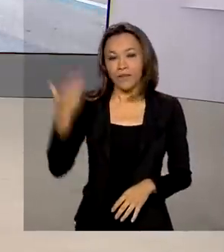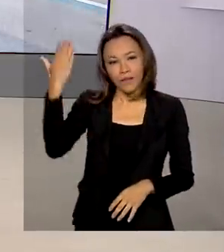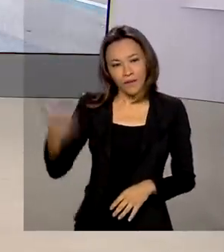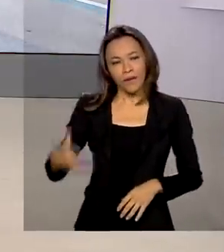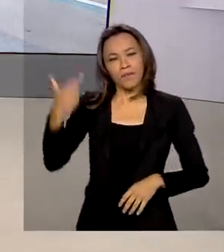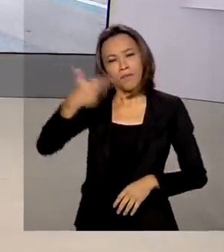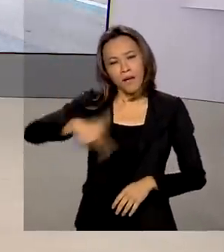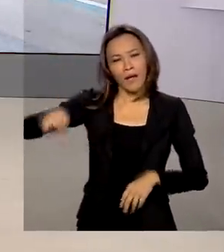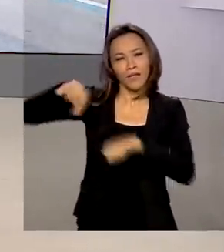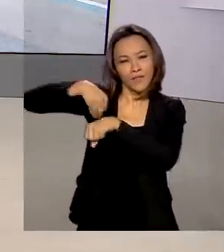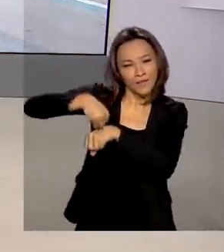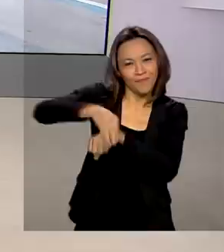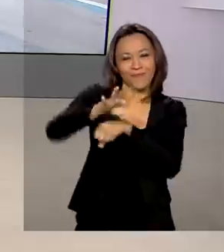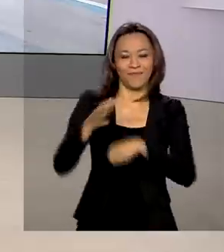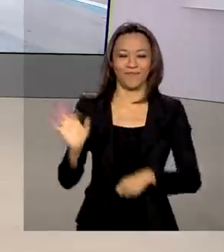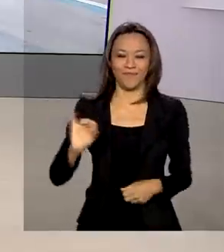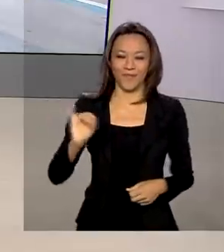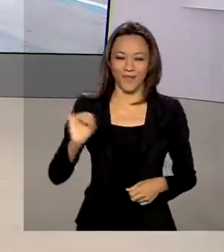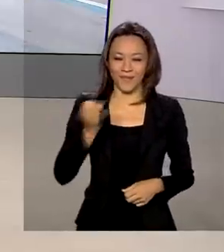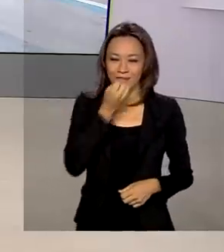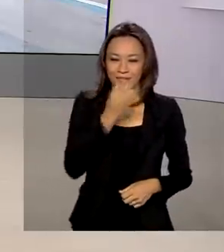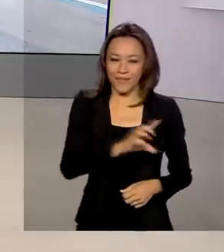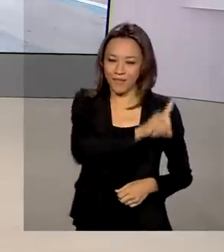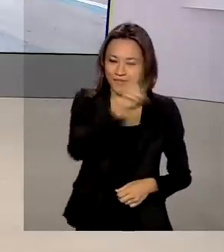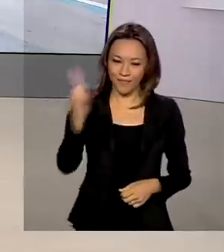mais informações para a gente. Oi Alessandra, bom dia.